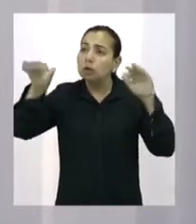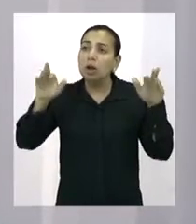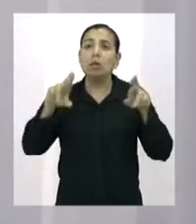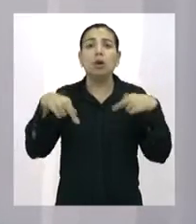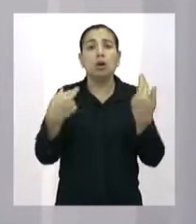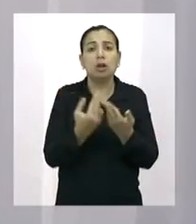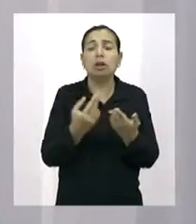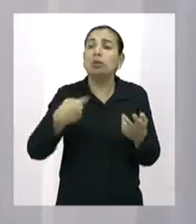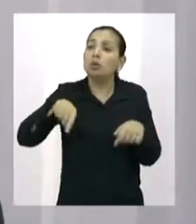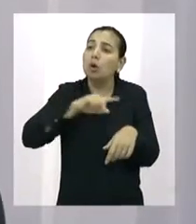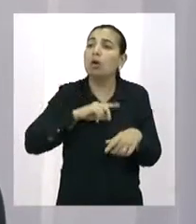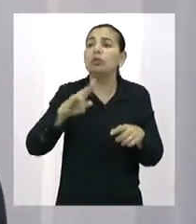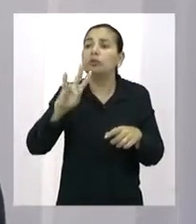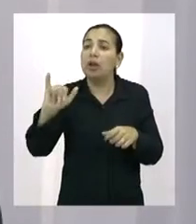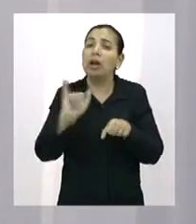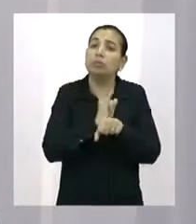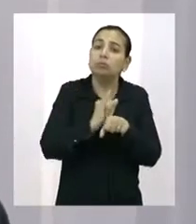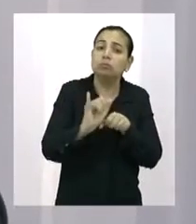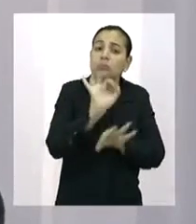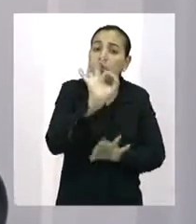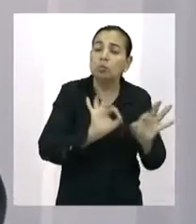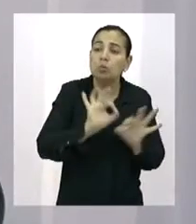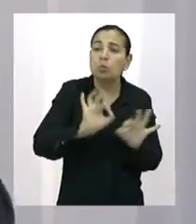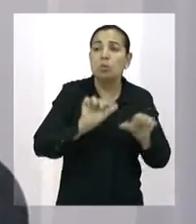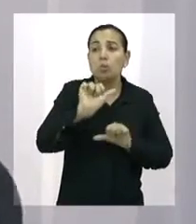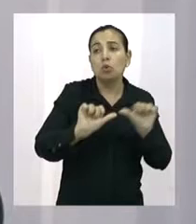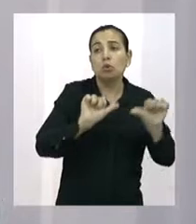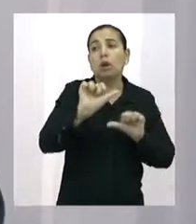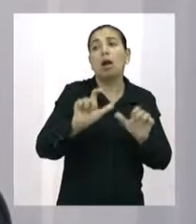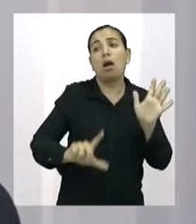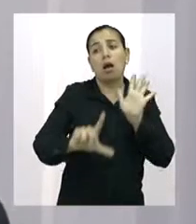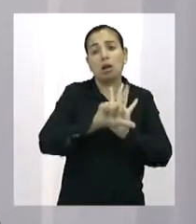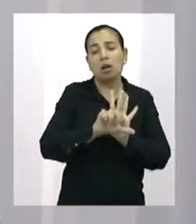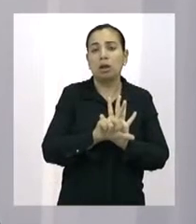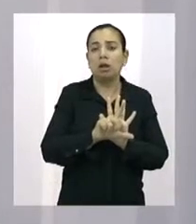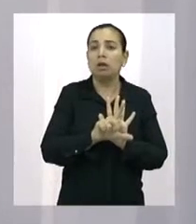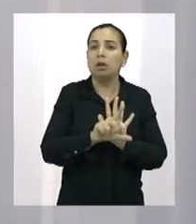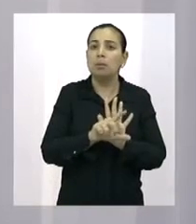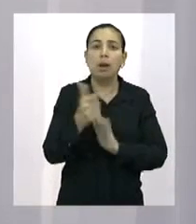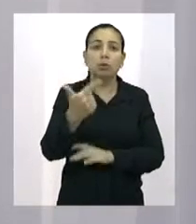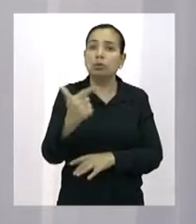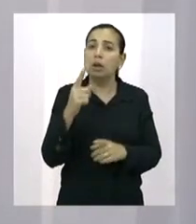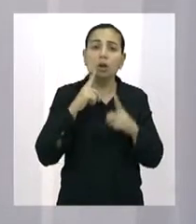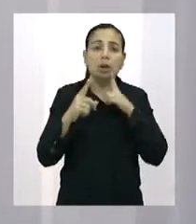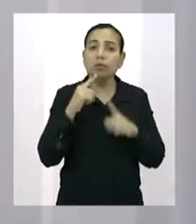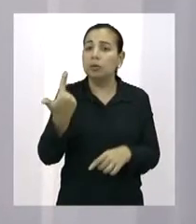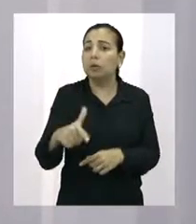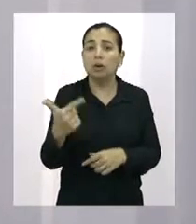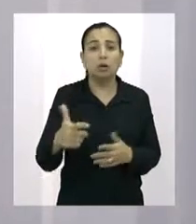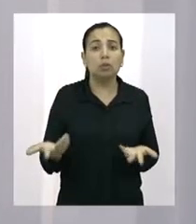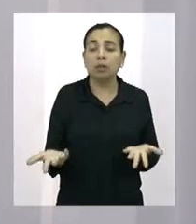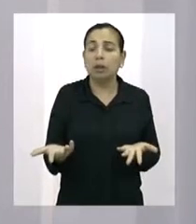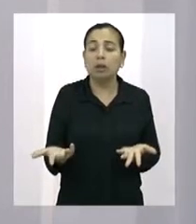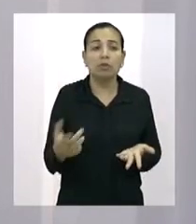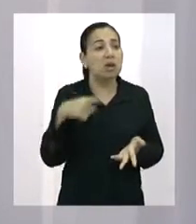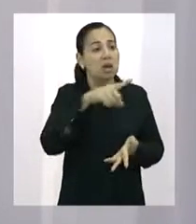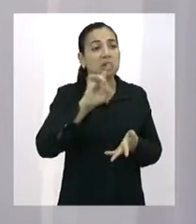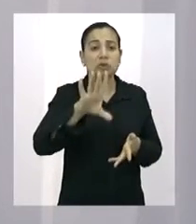Nem isso houve essa preocupação. Vai ser assim, está aprovado e acabou-se. Então, eu acho que isso não é